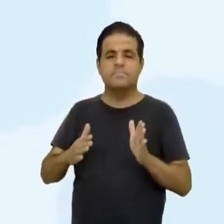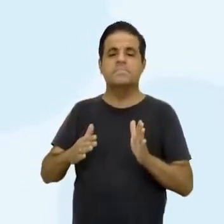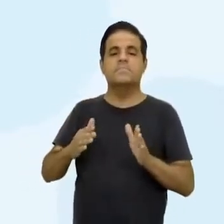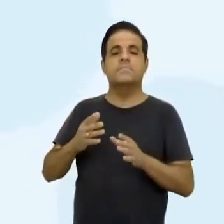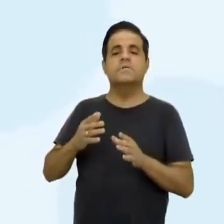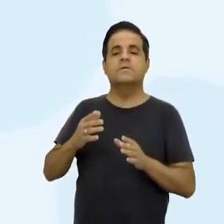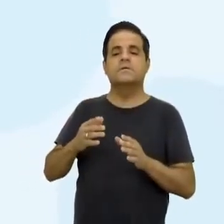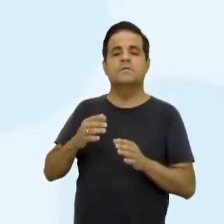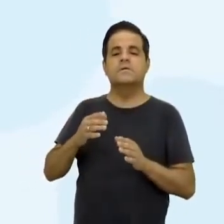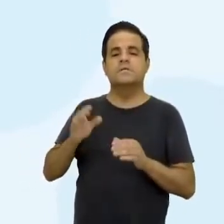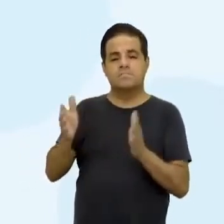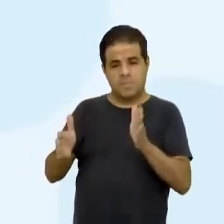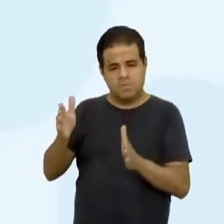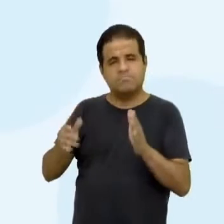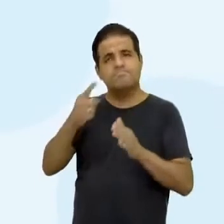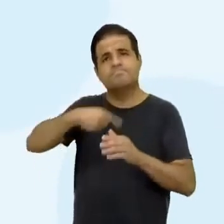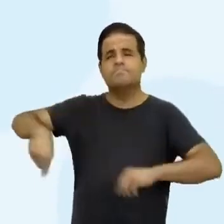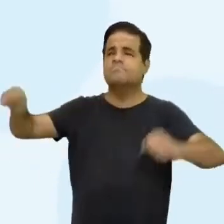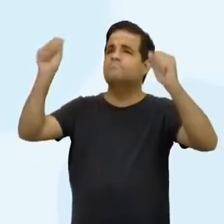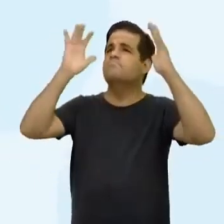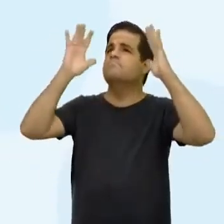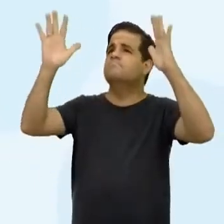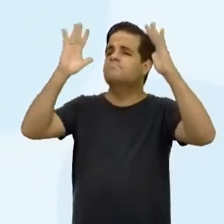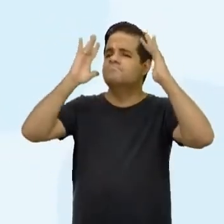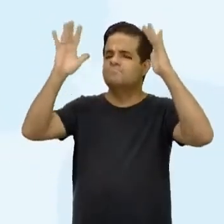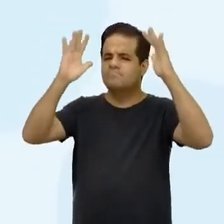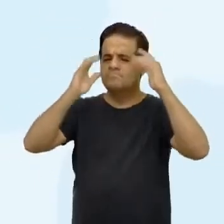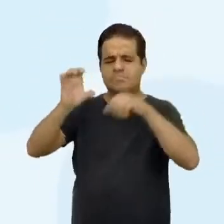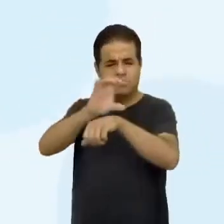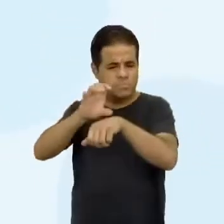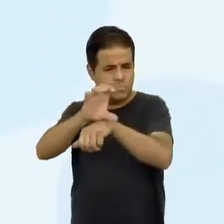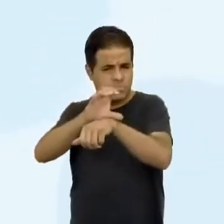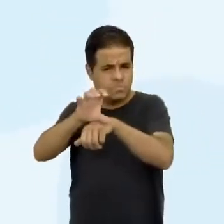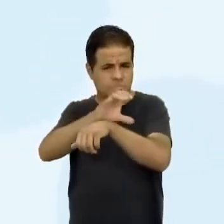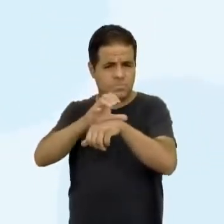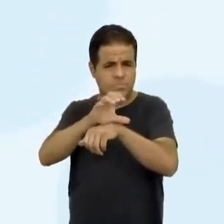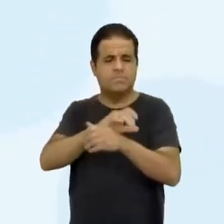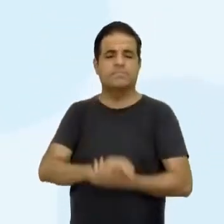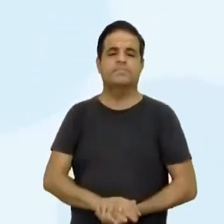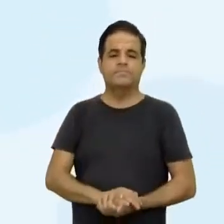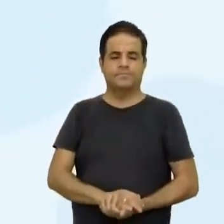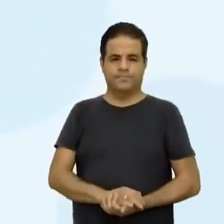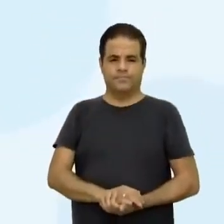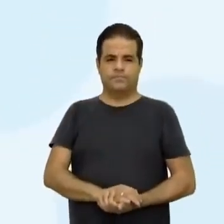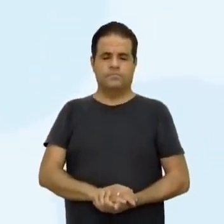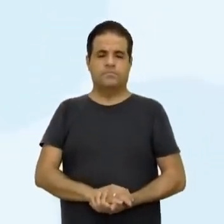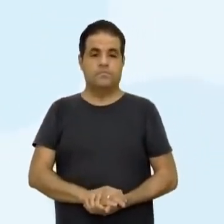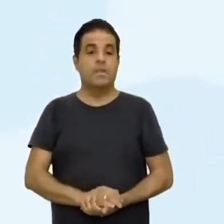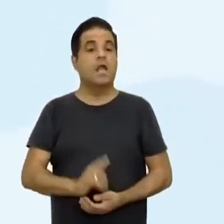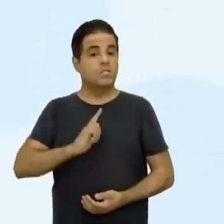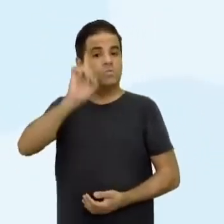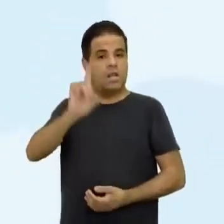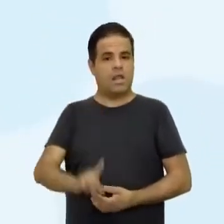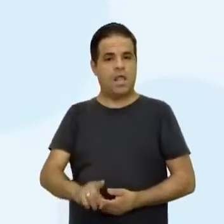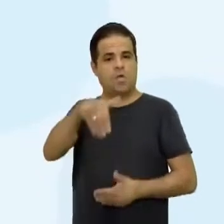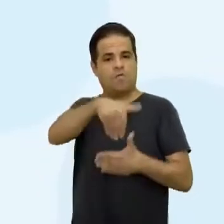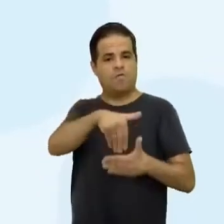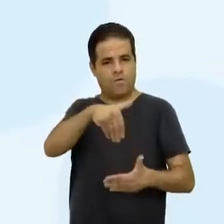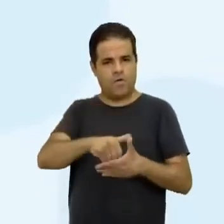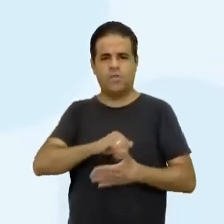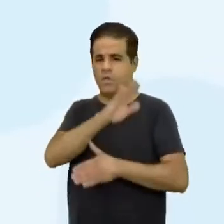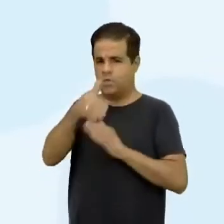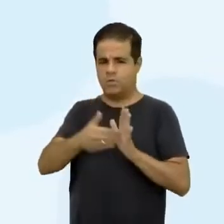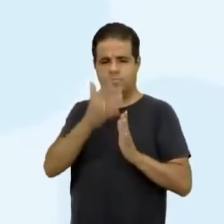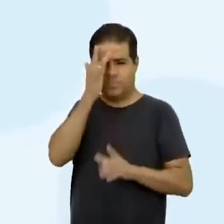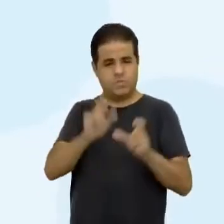1946. Então, vamos pensar aí essa Constituição. Direito ao voto a